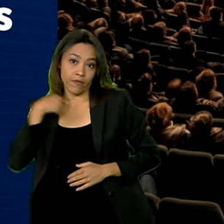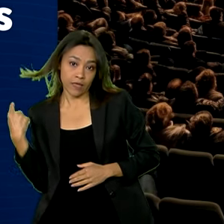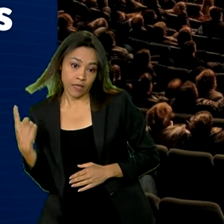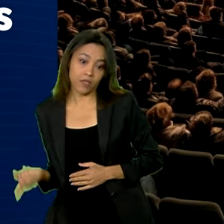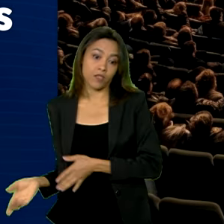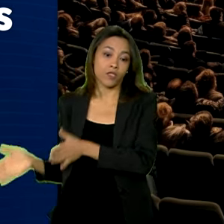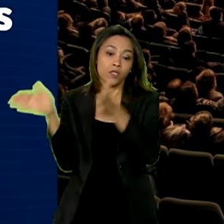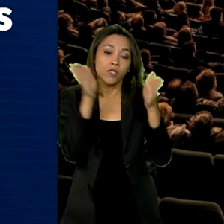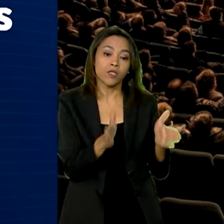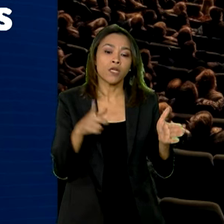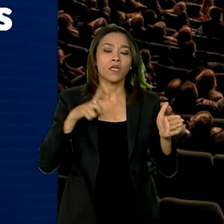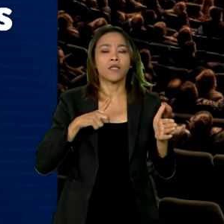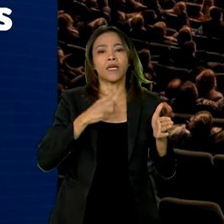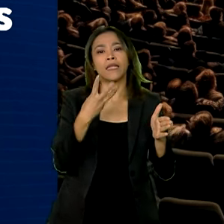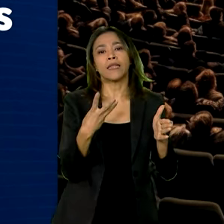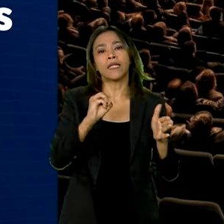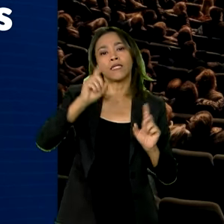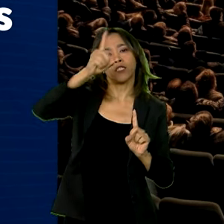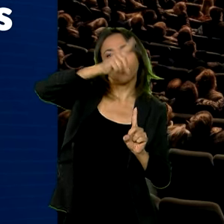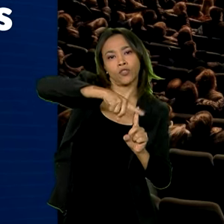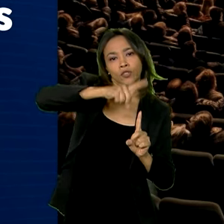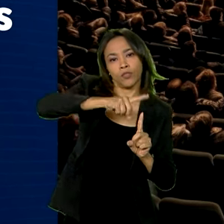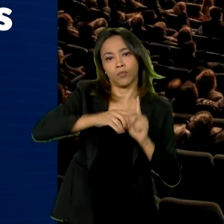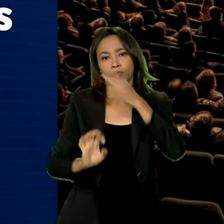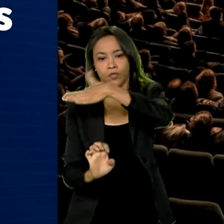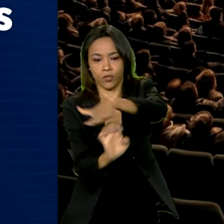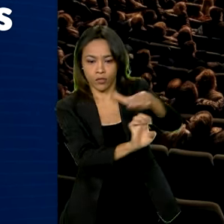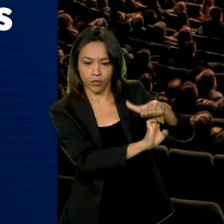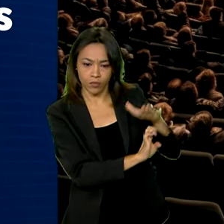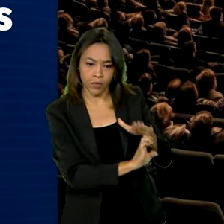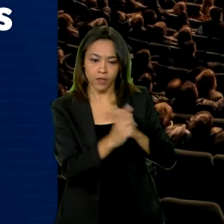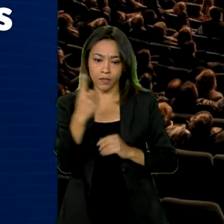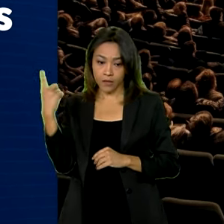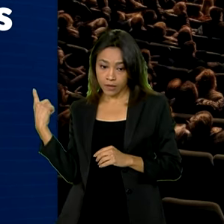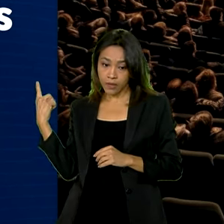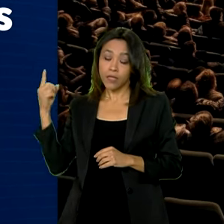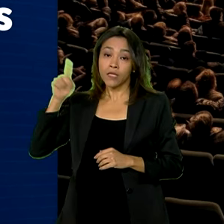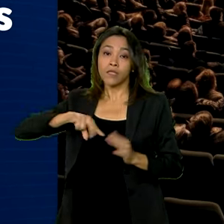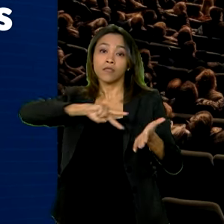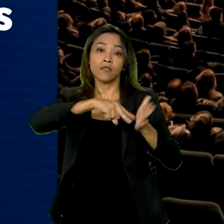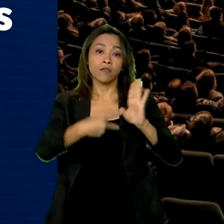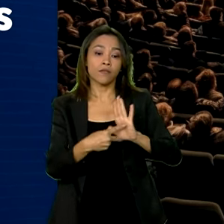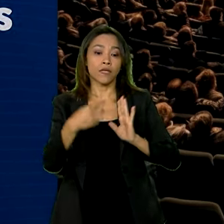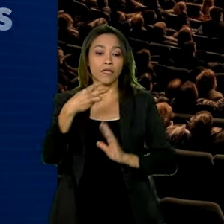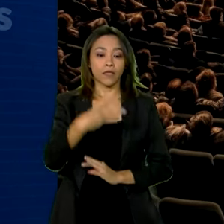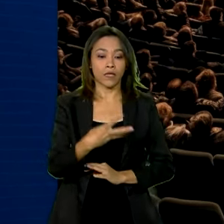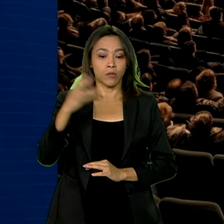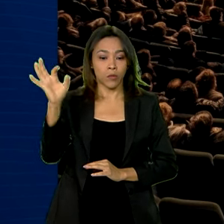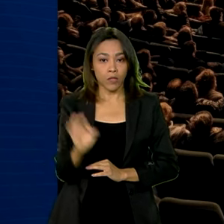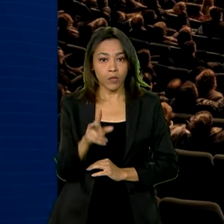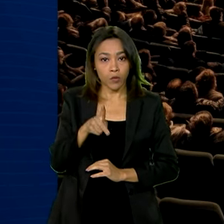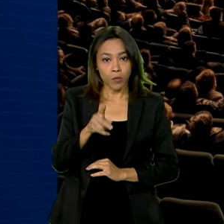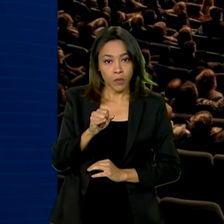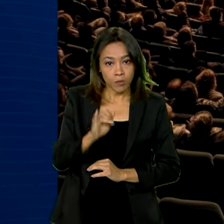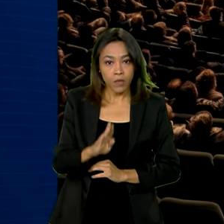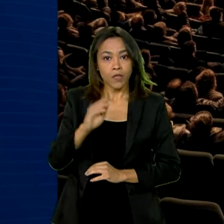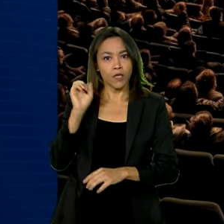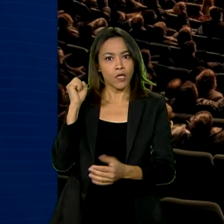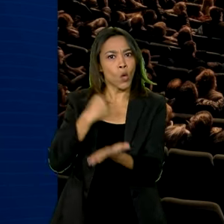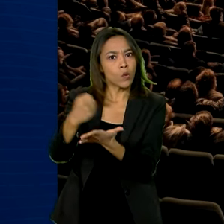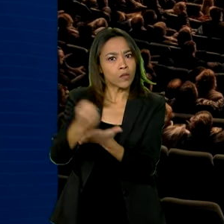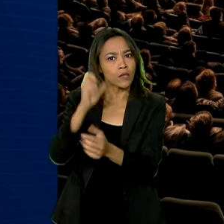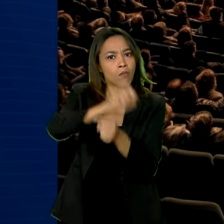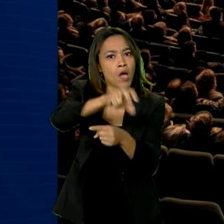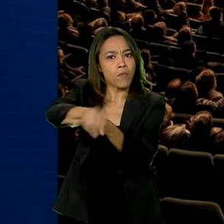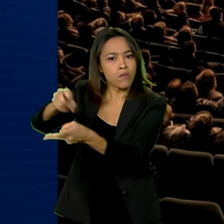tipos de atividades econômicas do setor, que responde por cerca de 3% do PIB e emprega mais de 7 milhões